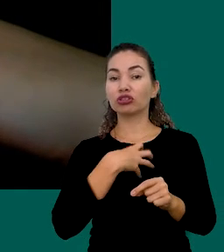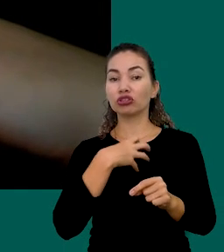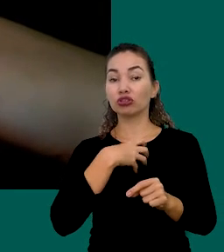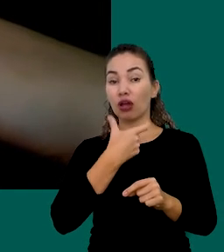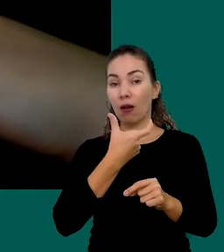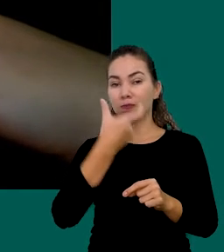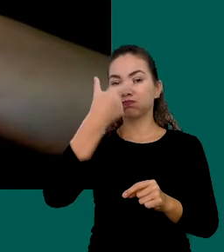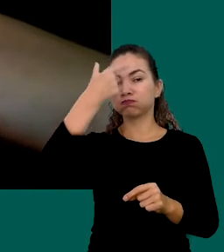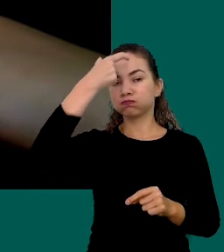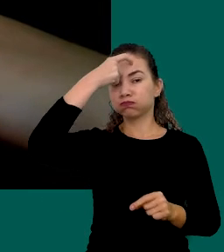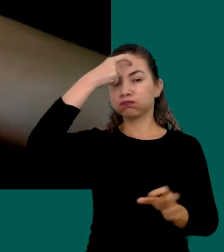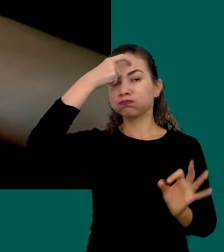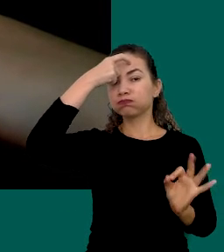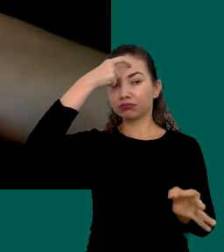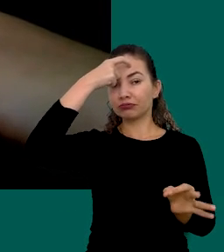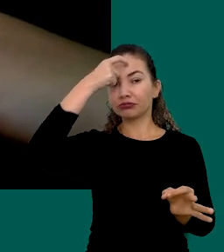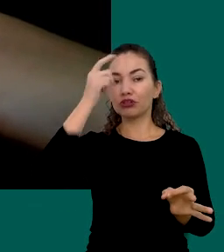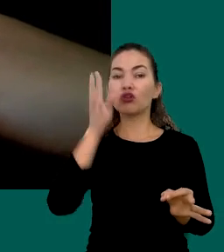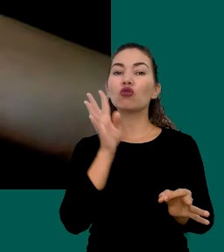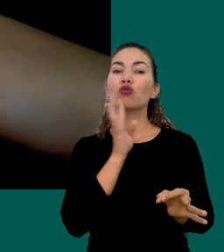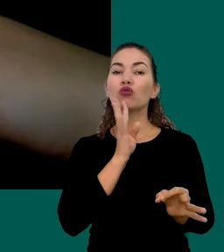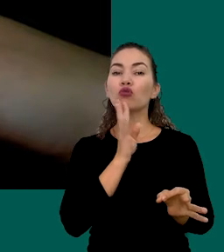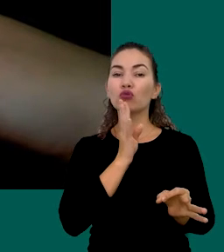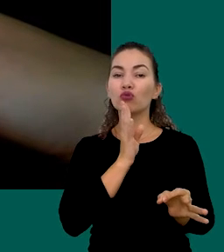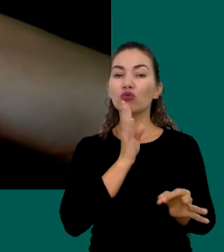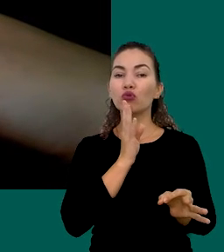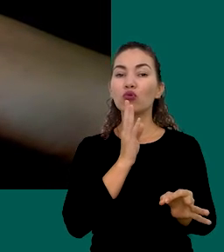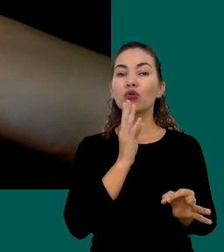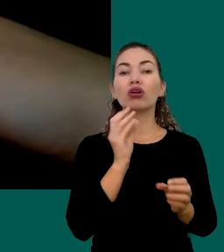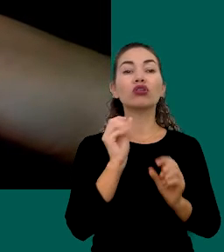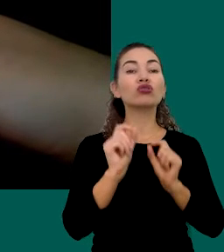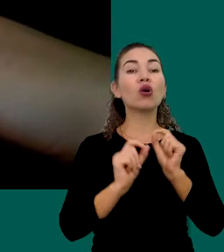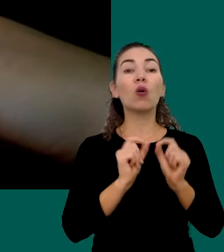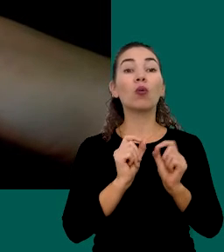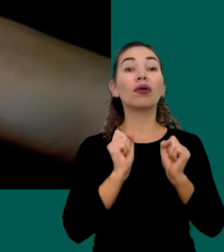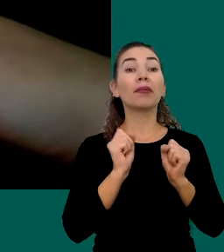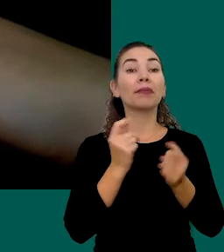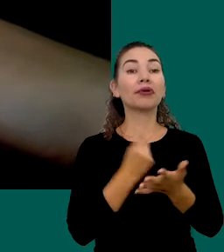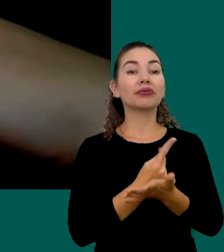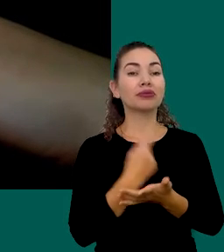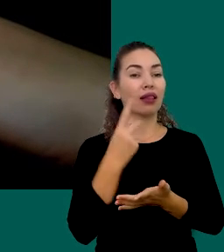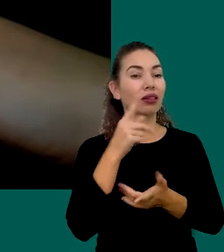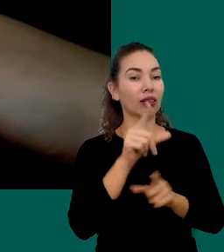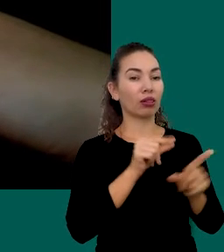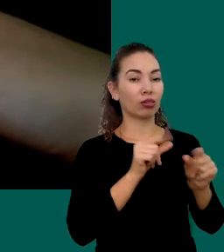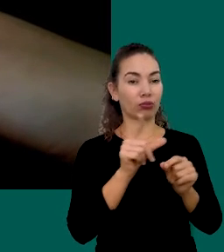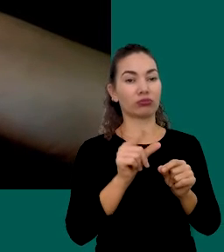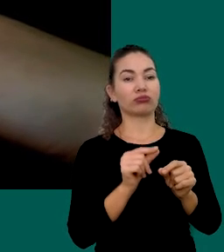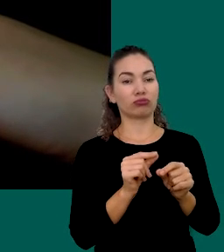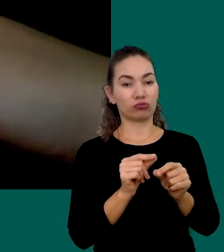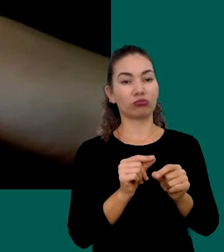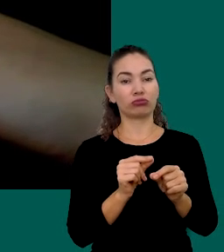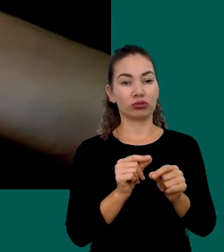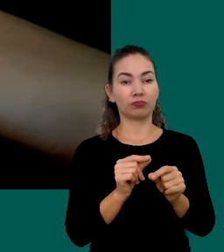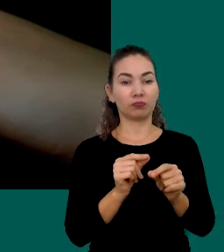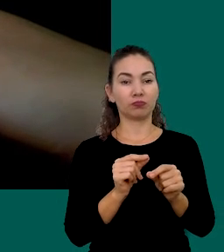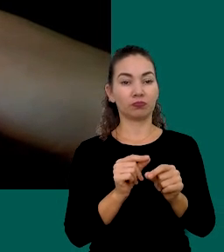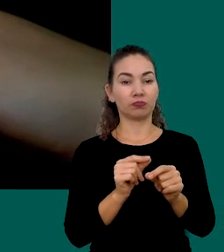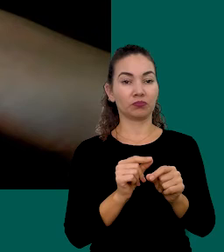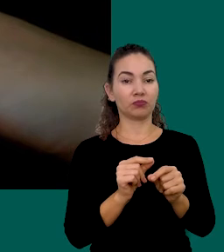Consciente Que Conheça As Implicações Que Essa Decisão Vai Ter